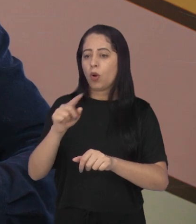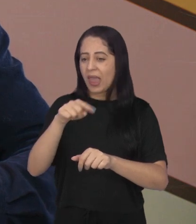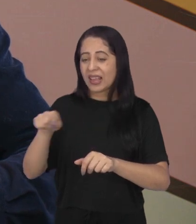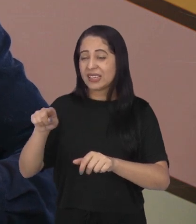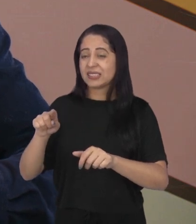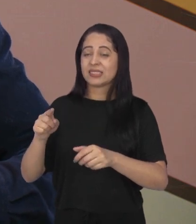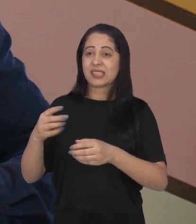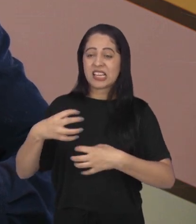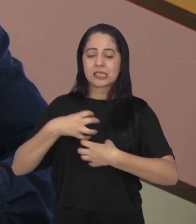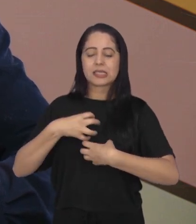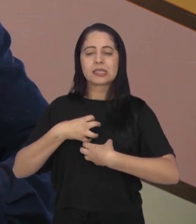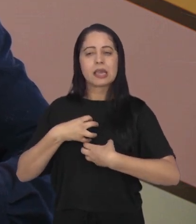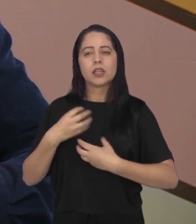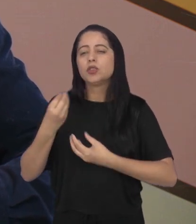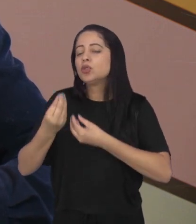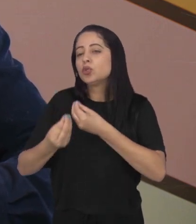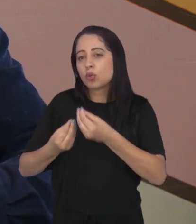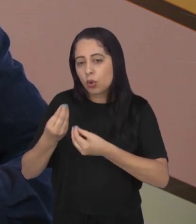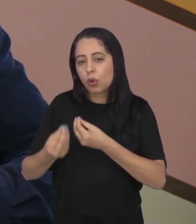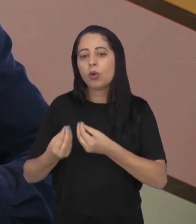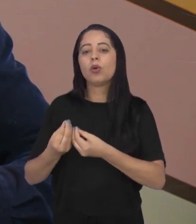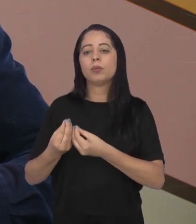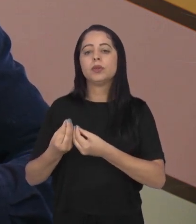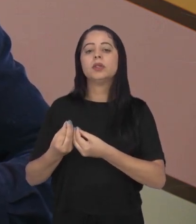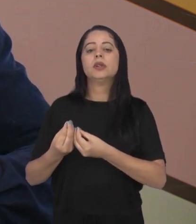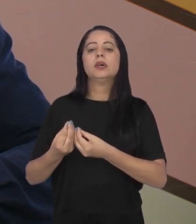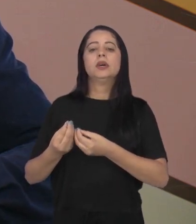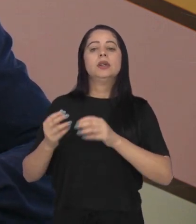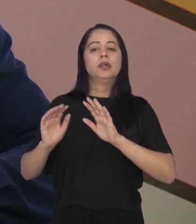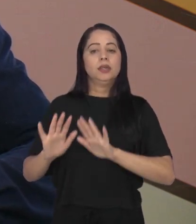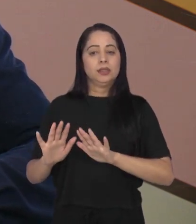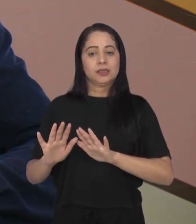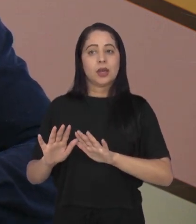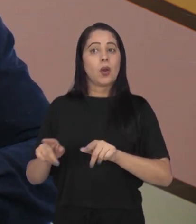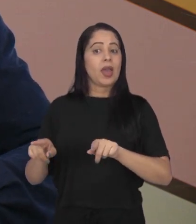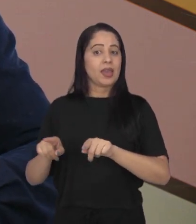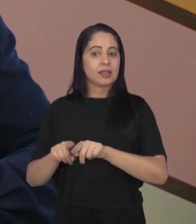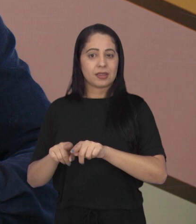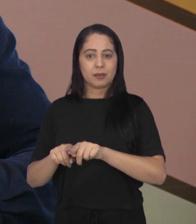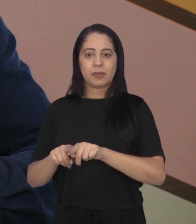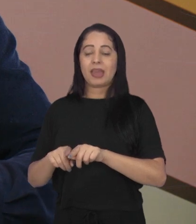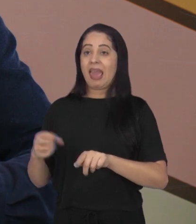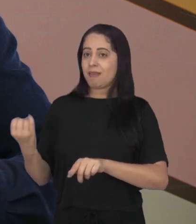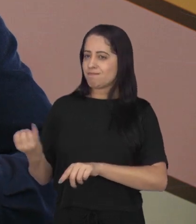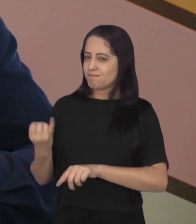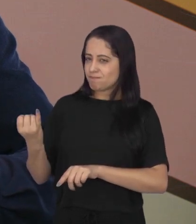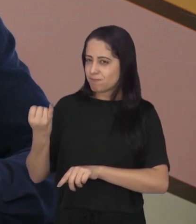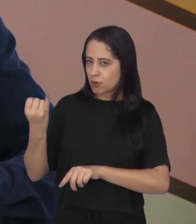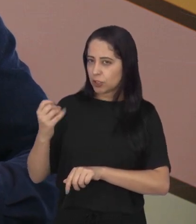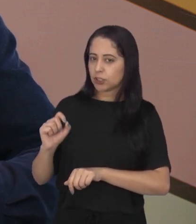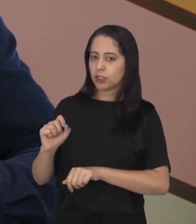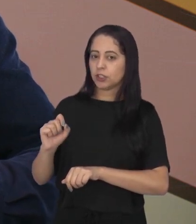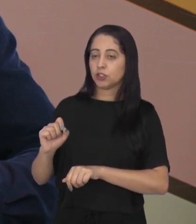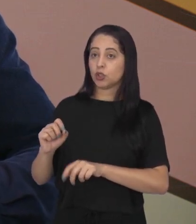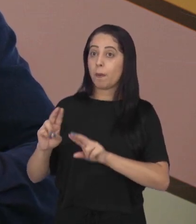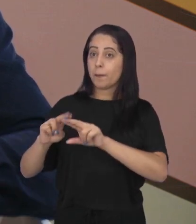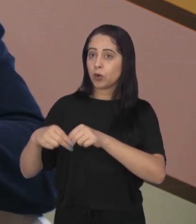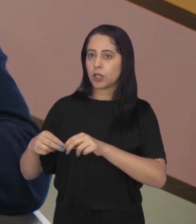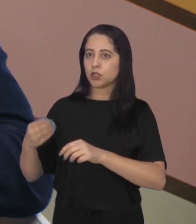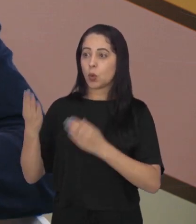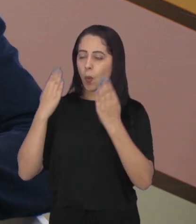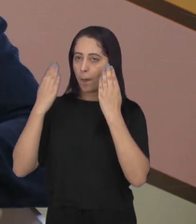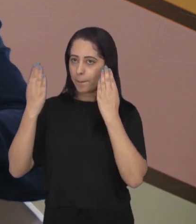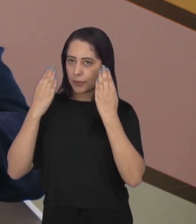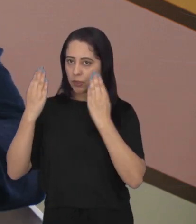o que eles já interiorizaram da situação que eles estão vivendo. A informação é algo importantíssimo. Então, o